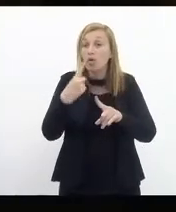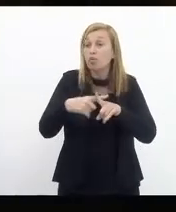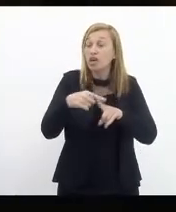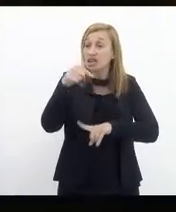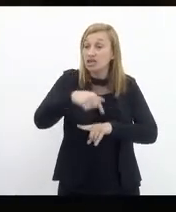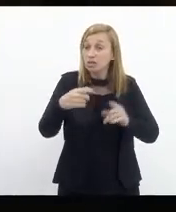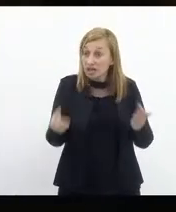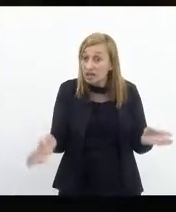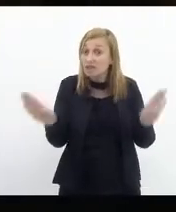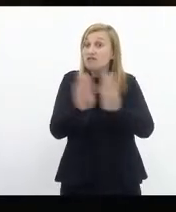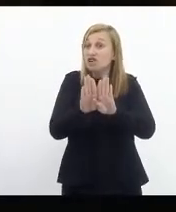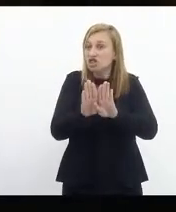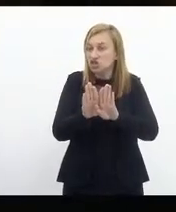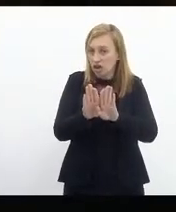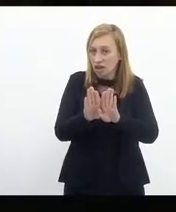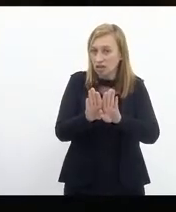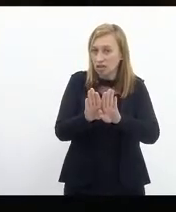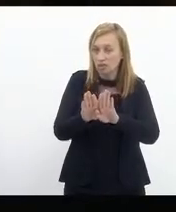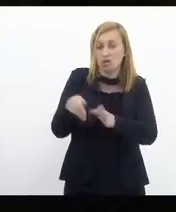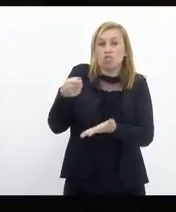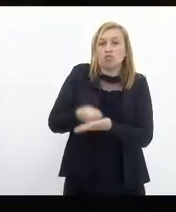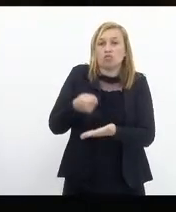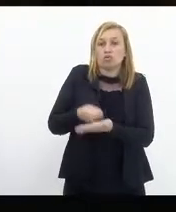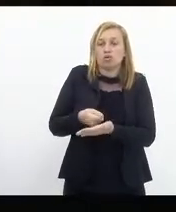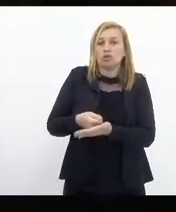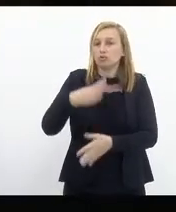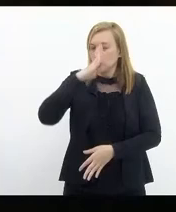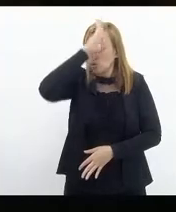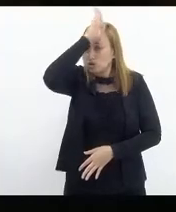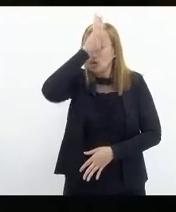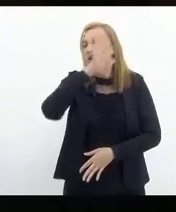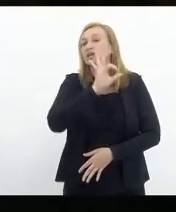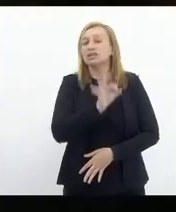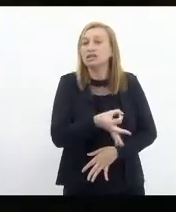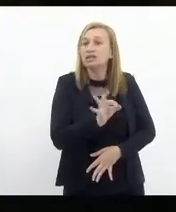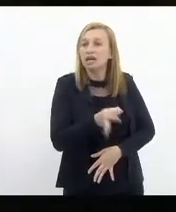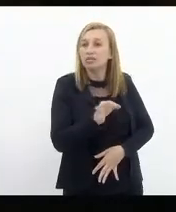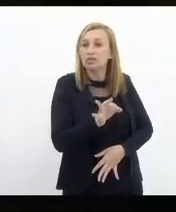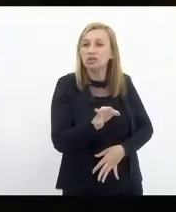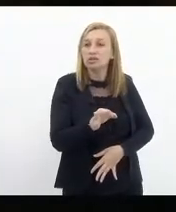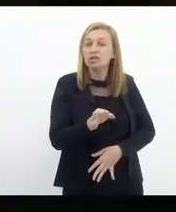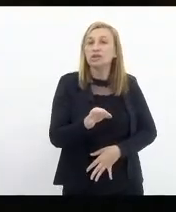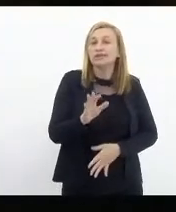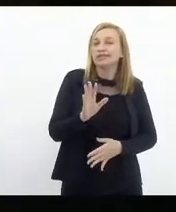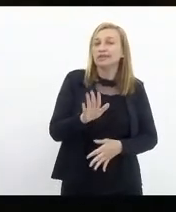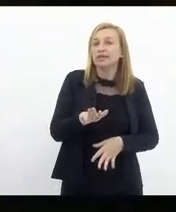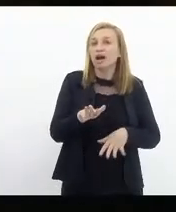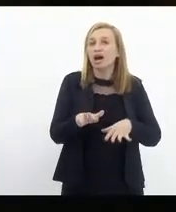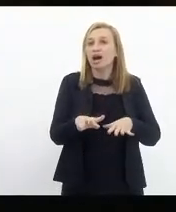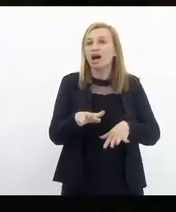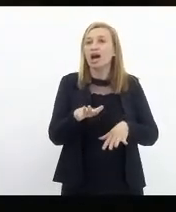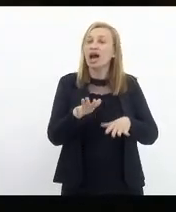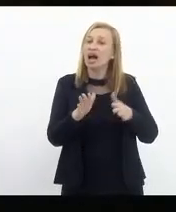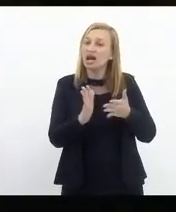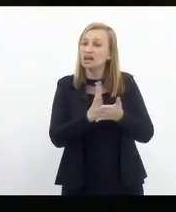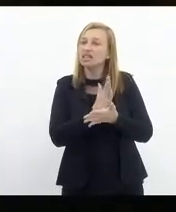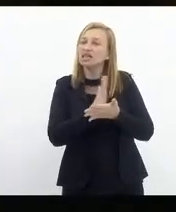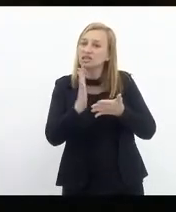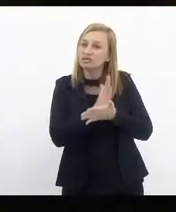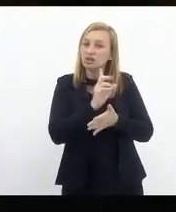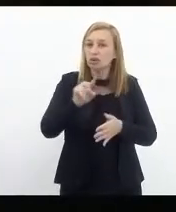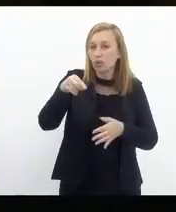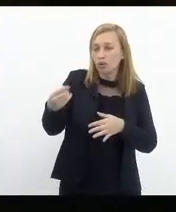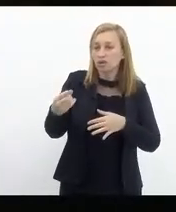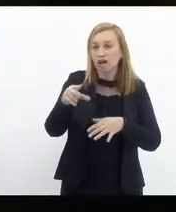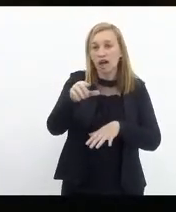seria fechado pelo autoritarismo do Bolsonaro, inclusive, que, vez ou outra, e aproveitou as manifestações